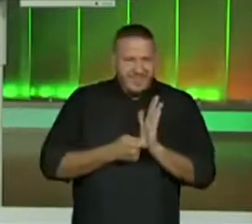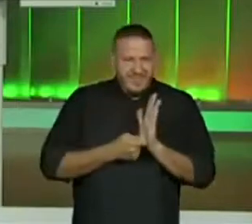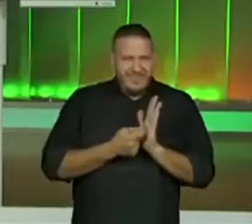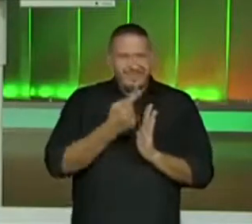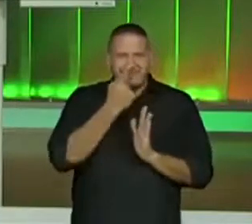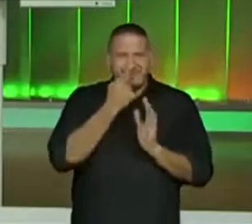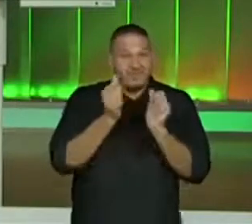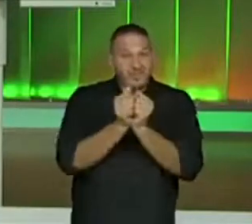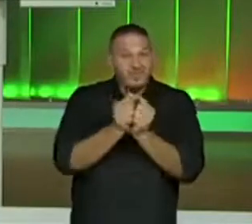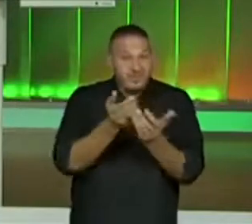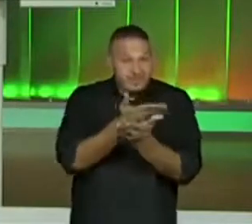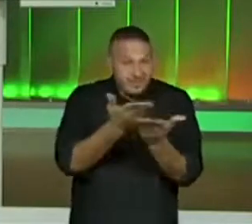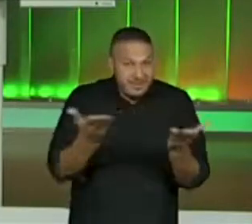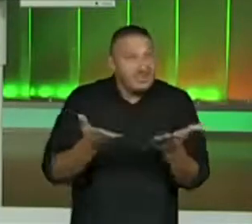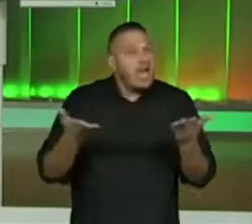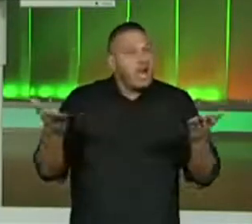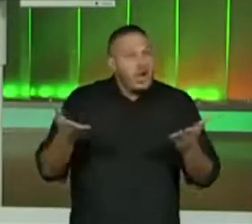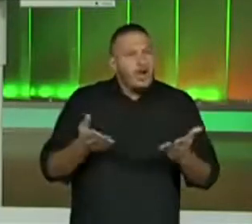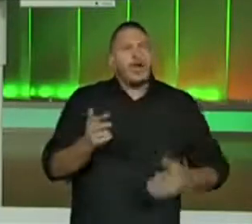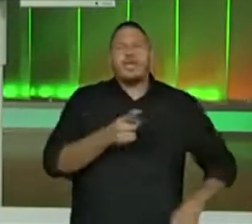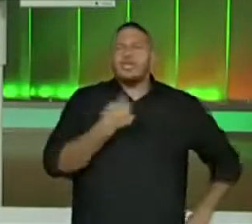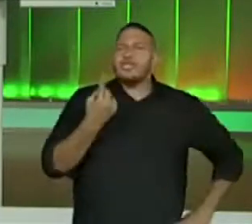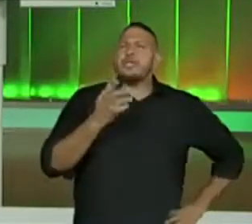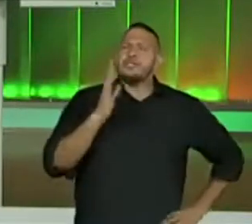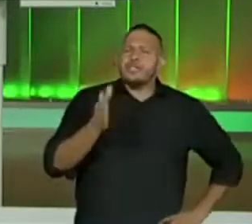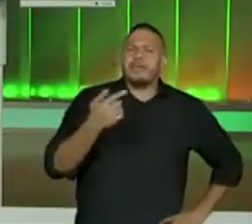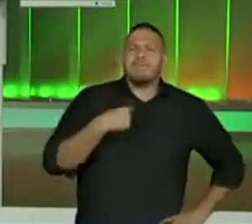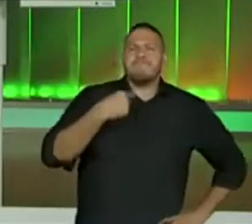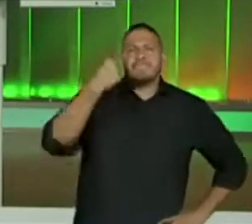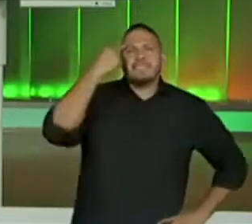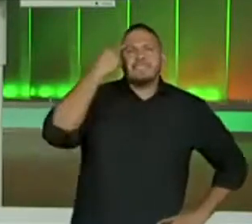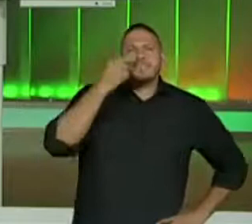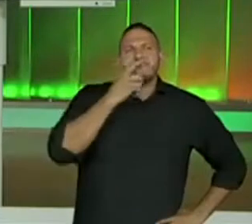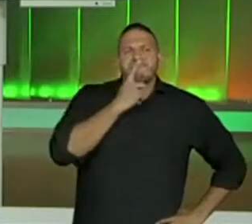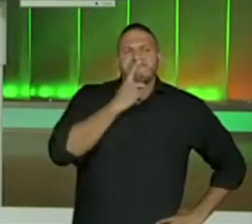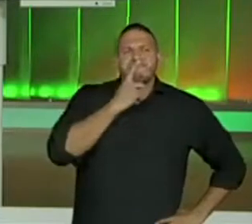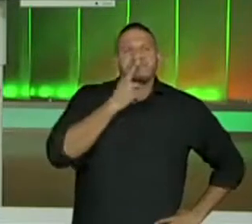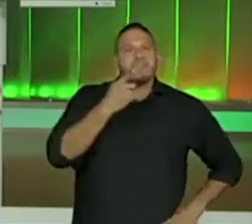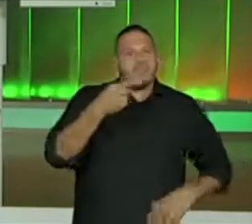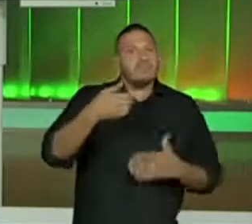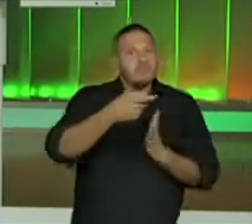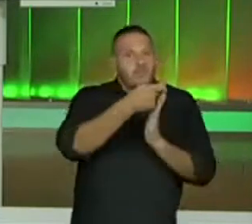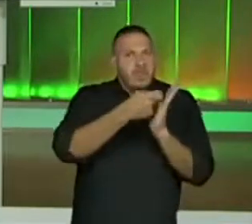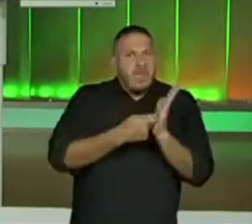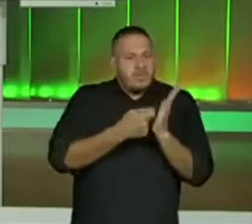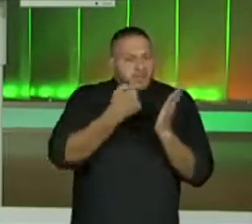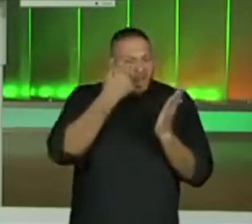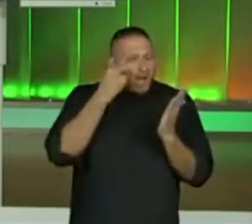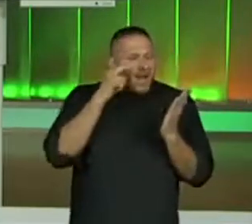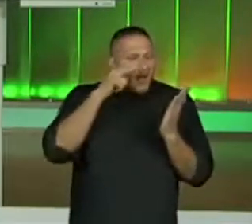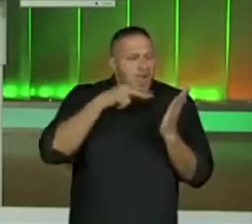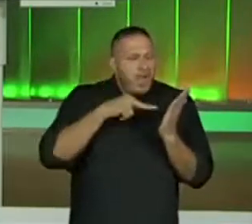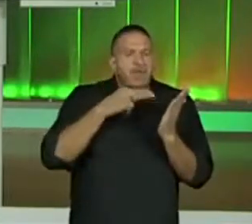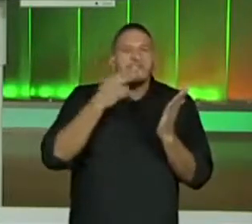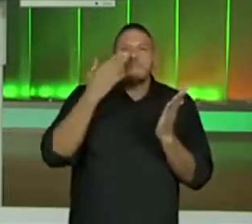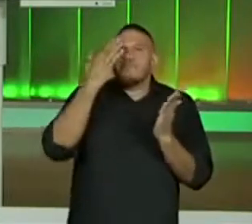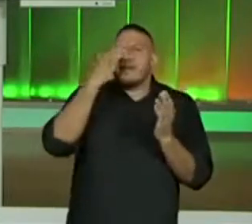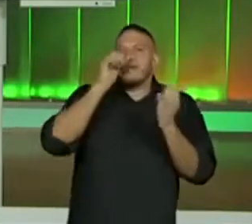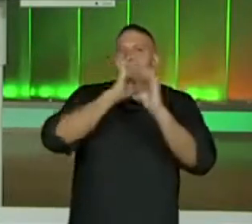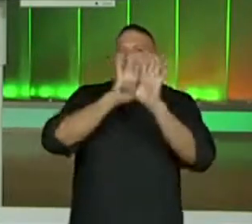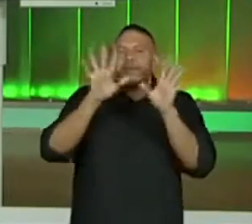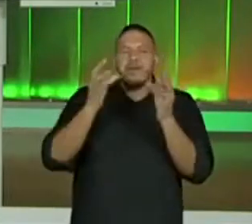vocês e agora que nós já pensamos através da ajuda que o texto nos deu de como os